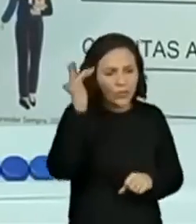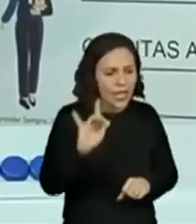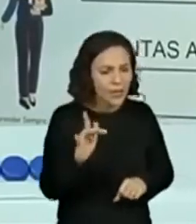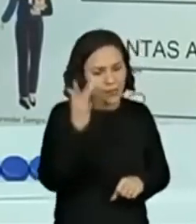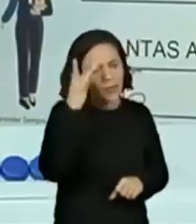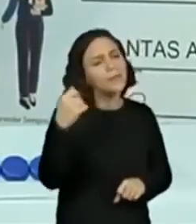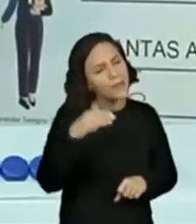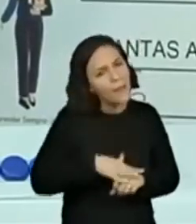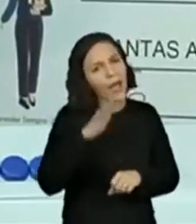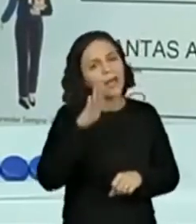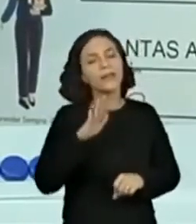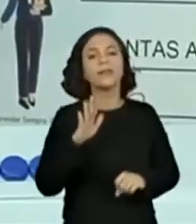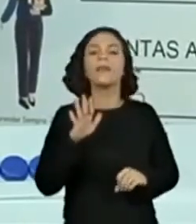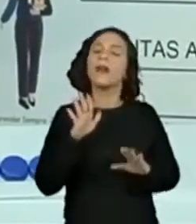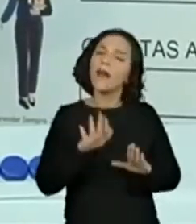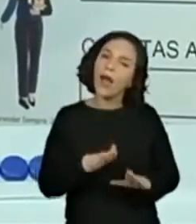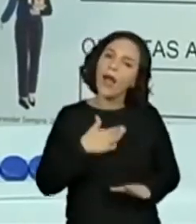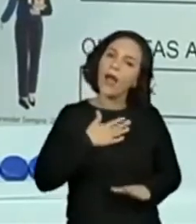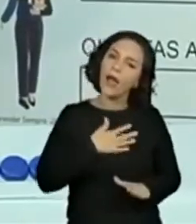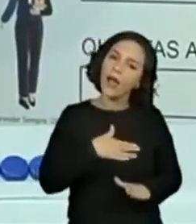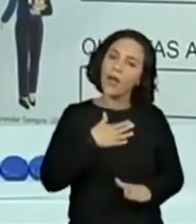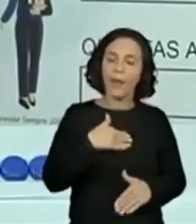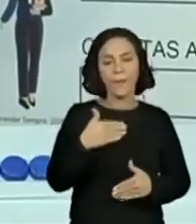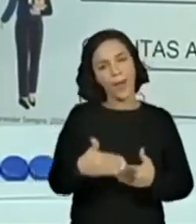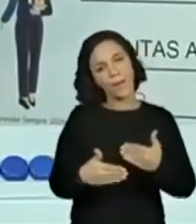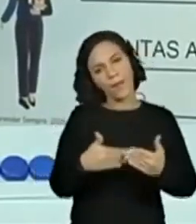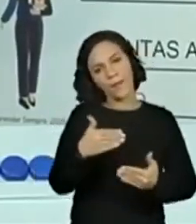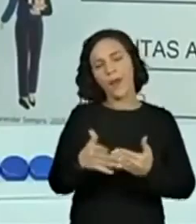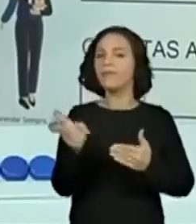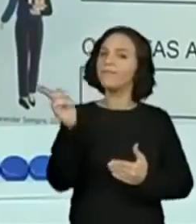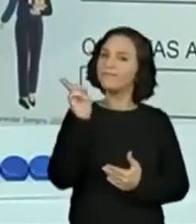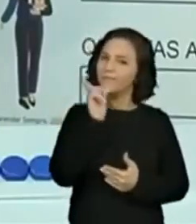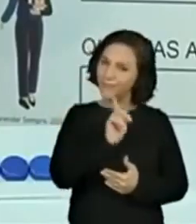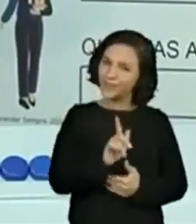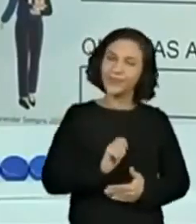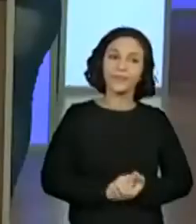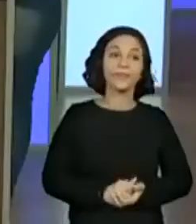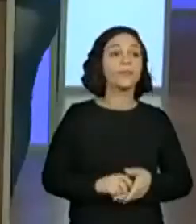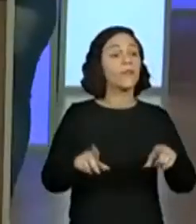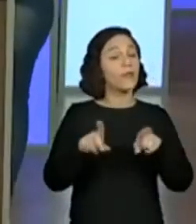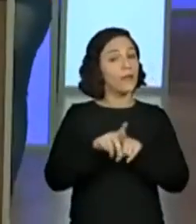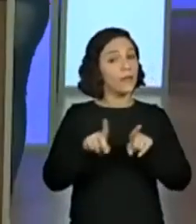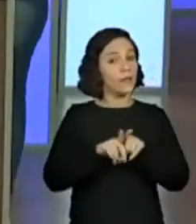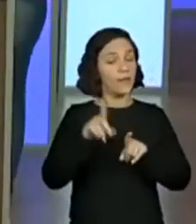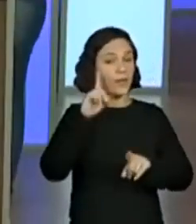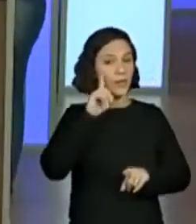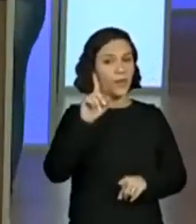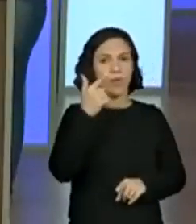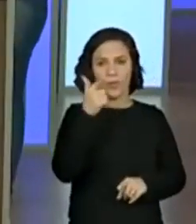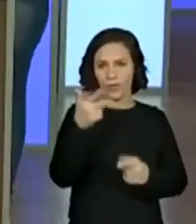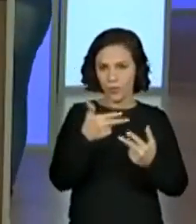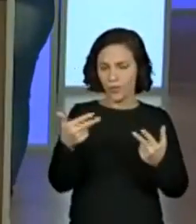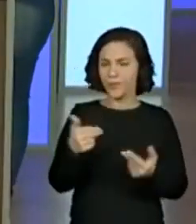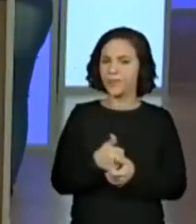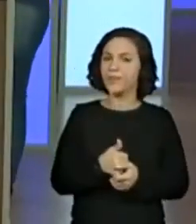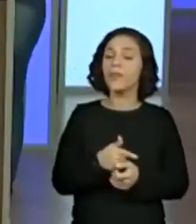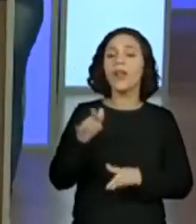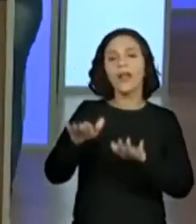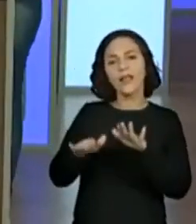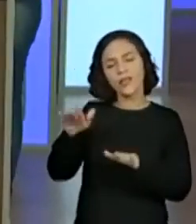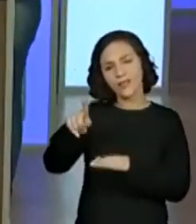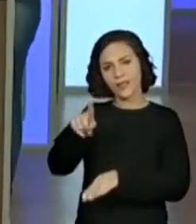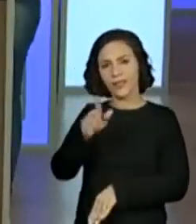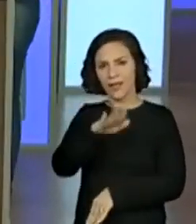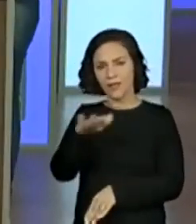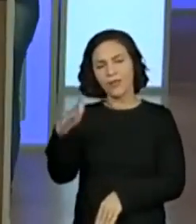saber mais? Vamos aos poucos e eles vão chegar lá com certeza. E outra coisa, né, professora? Às vezes, os alunos sabem